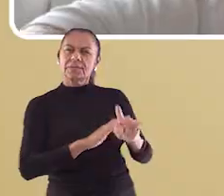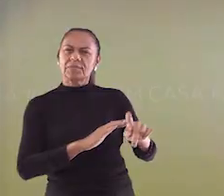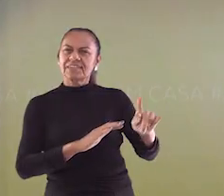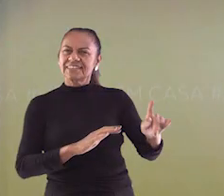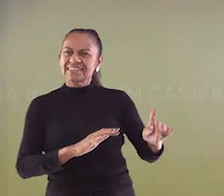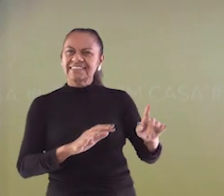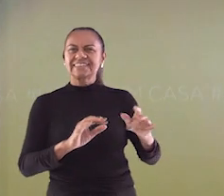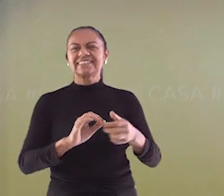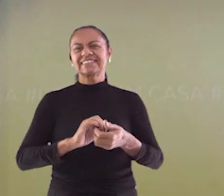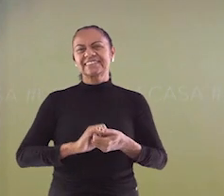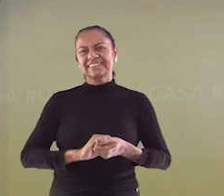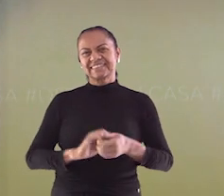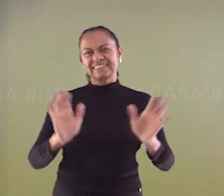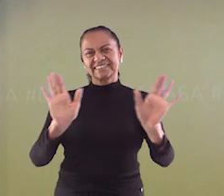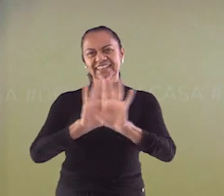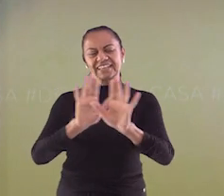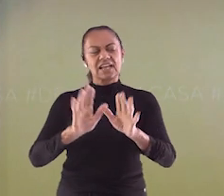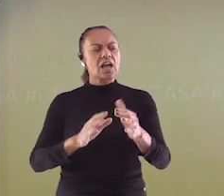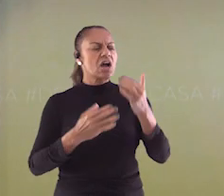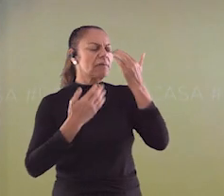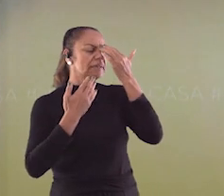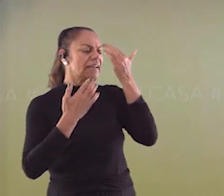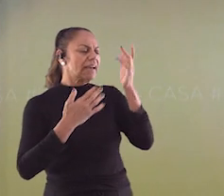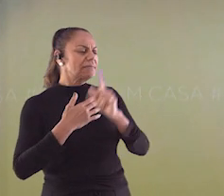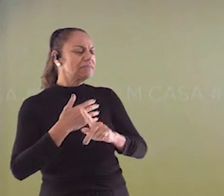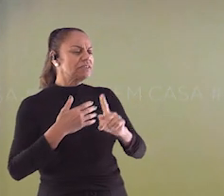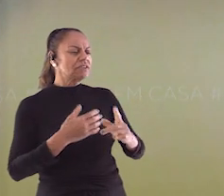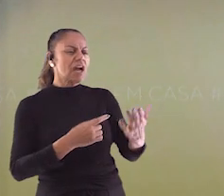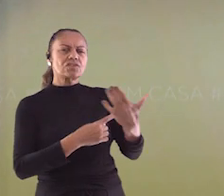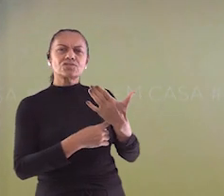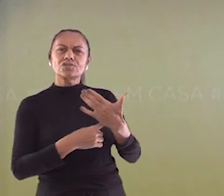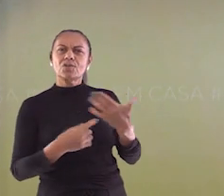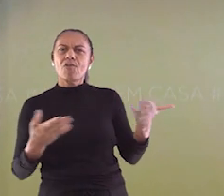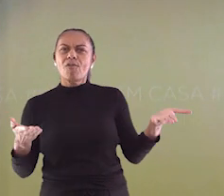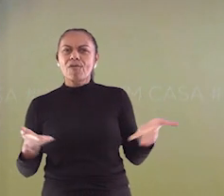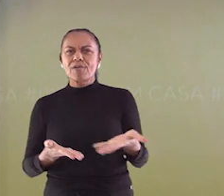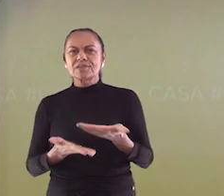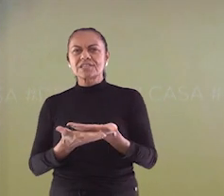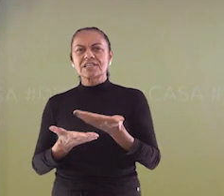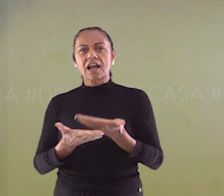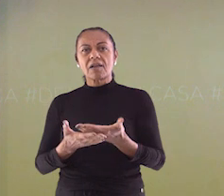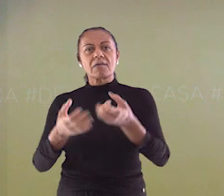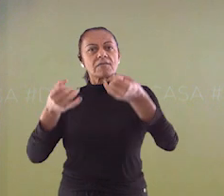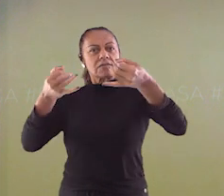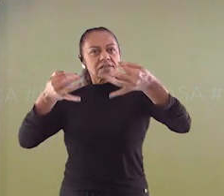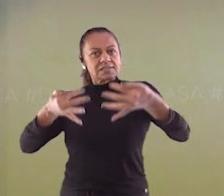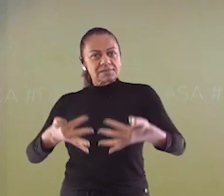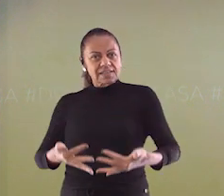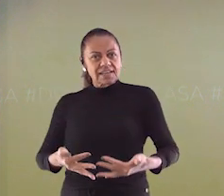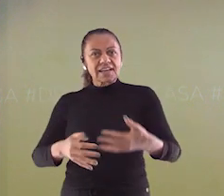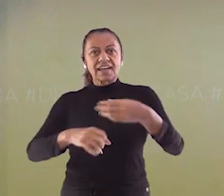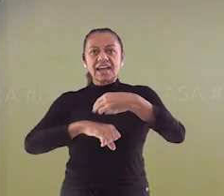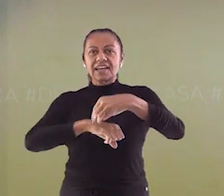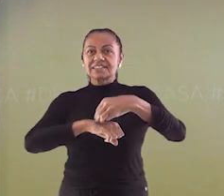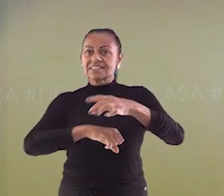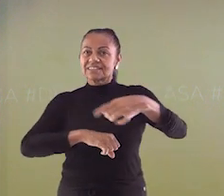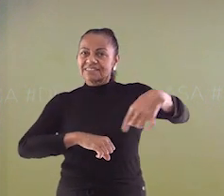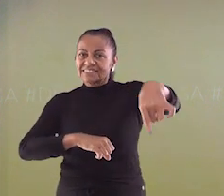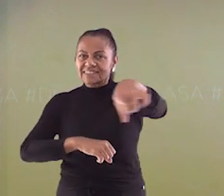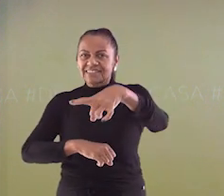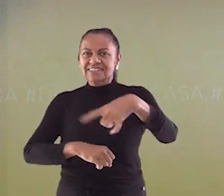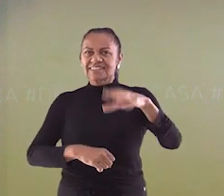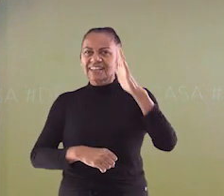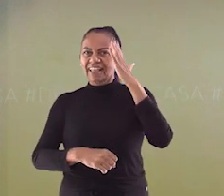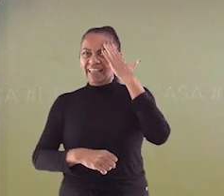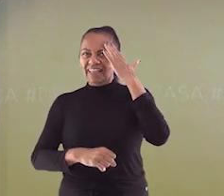Muito obrigada, professora, por contribuir com a nossa aula de hoje. Mas vou explicar a dica para